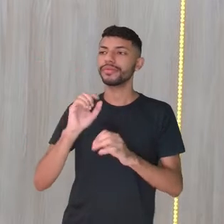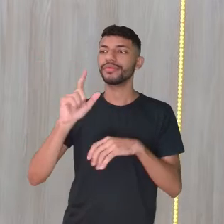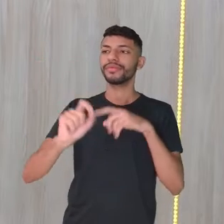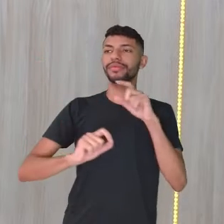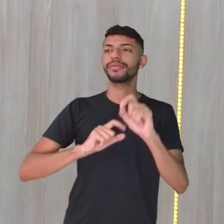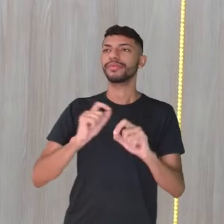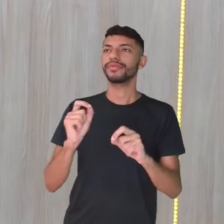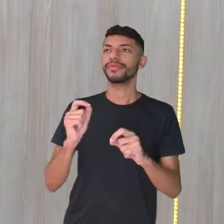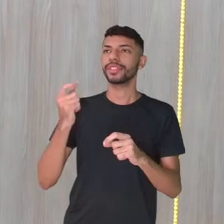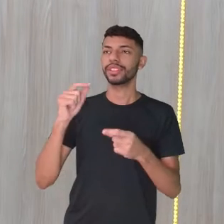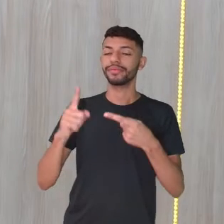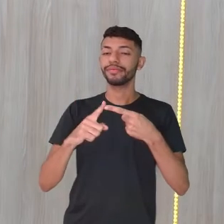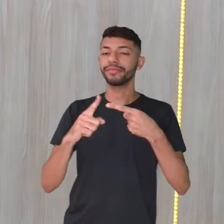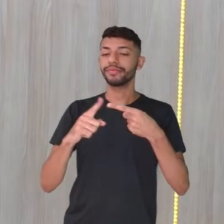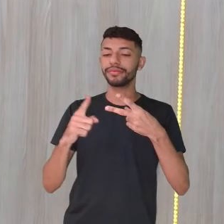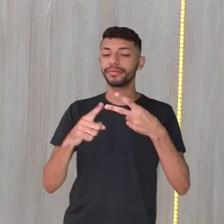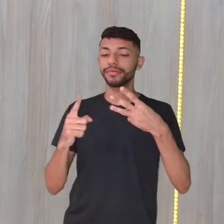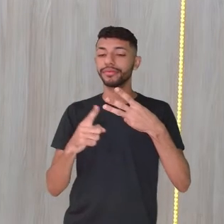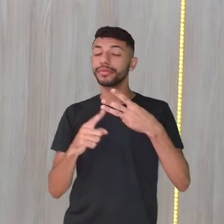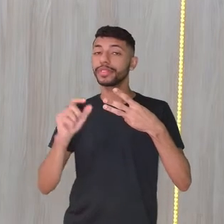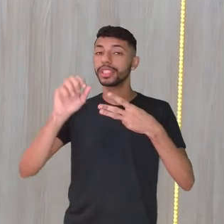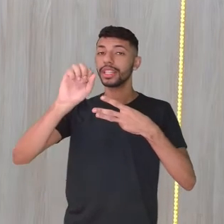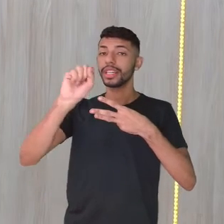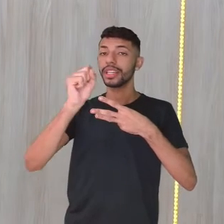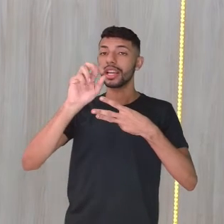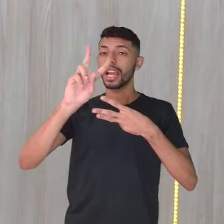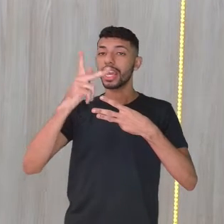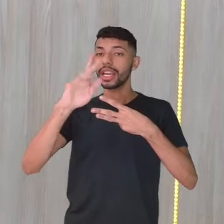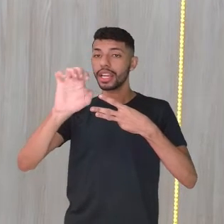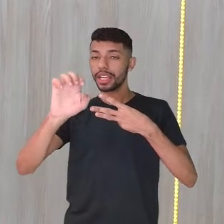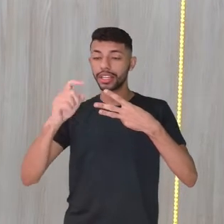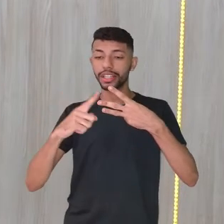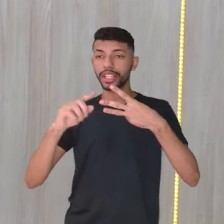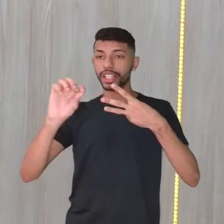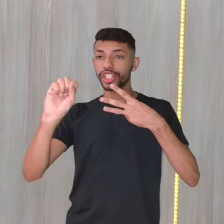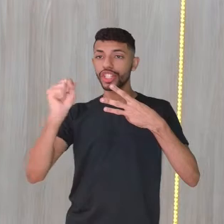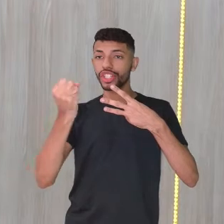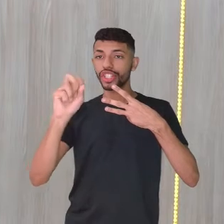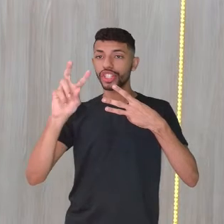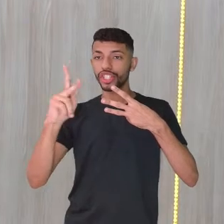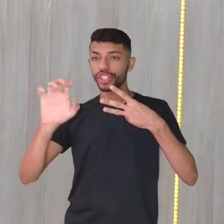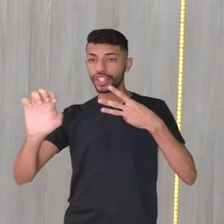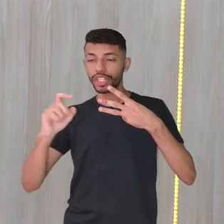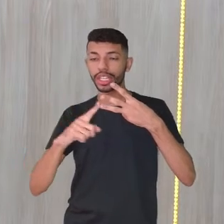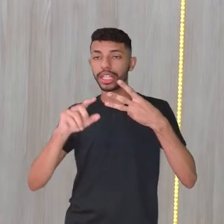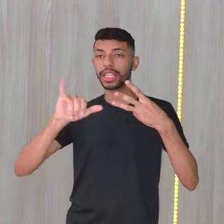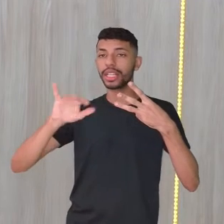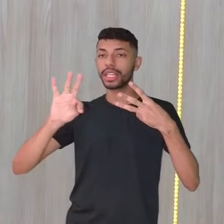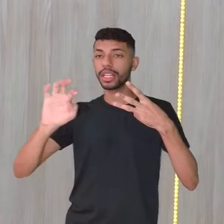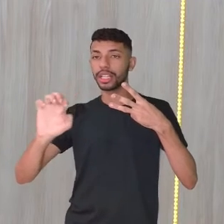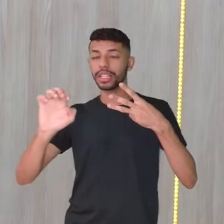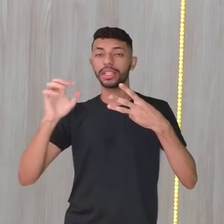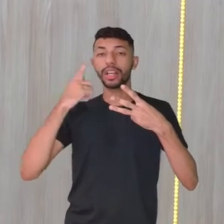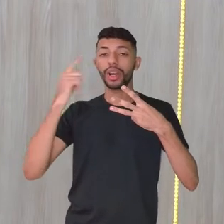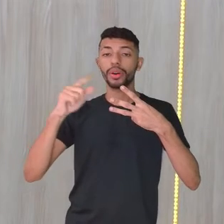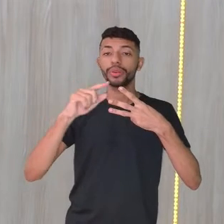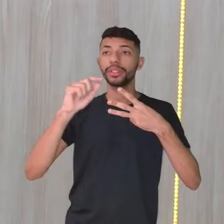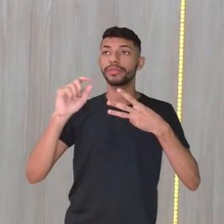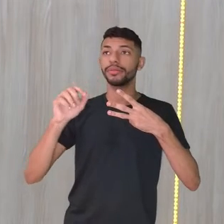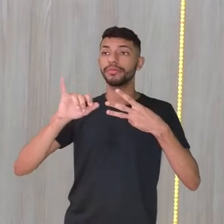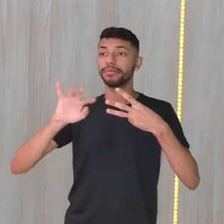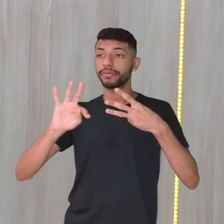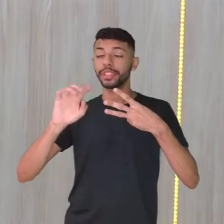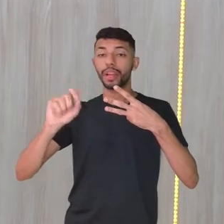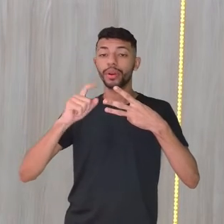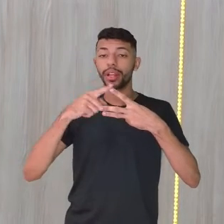especiais. He, she e it. Esses três, he, que é ele, H-E, she, que é ela, S-H-E, e